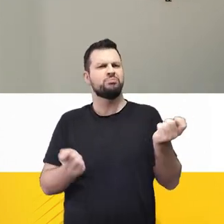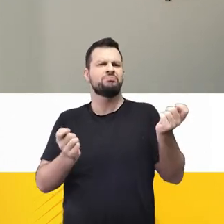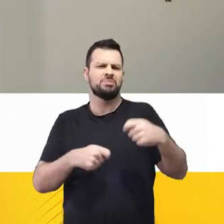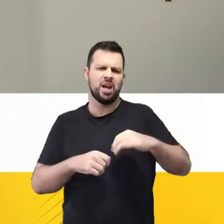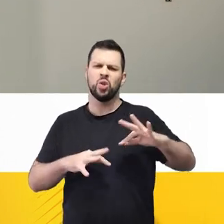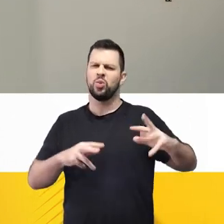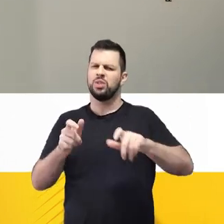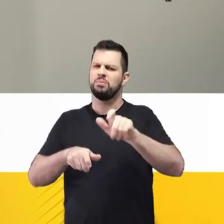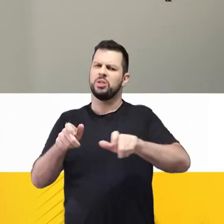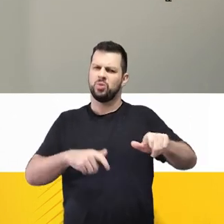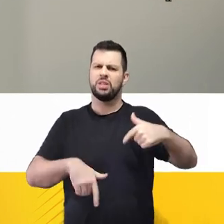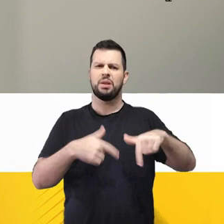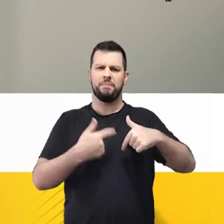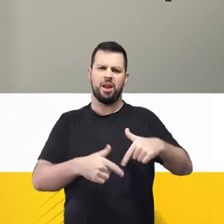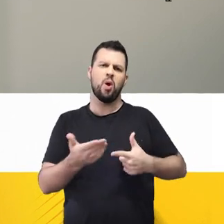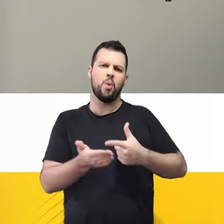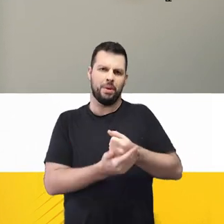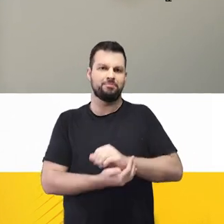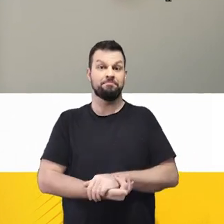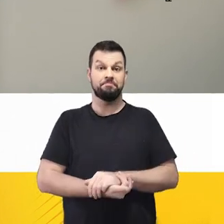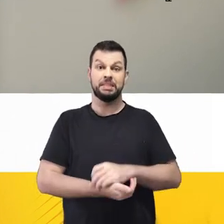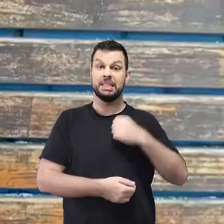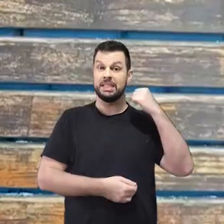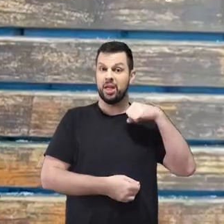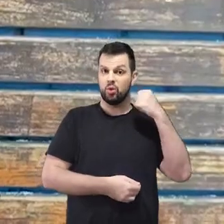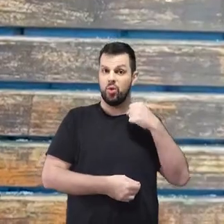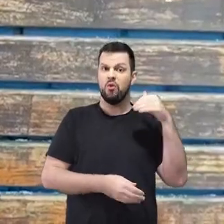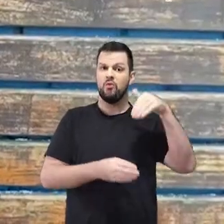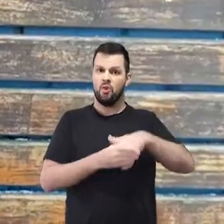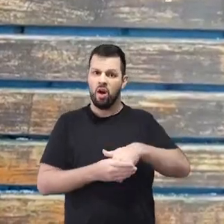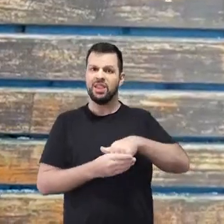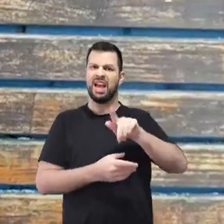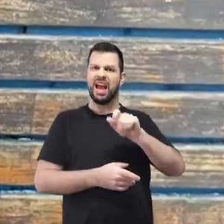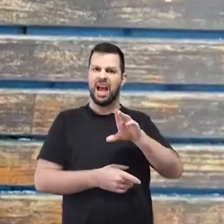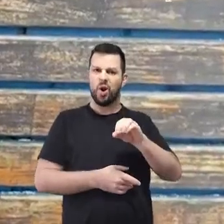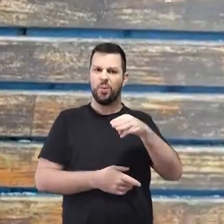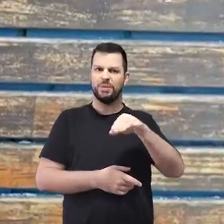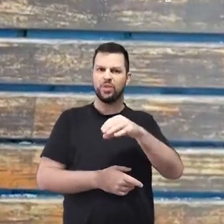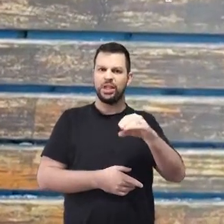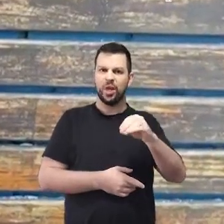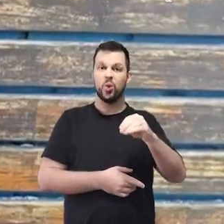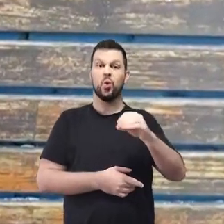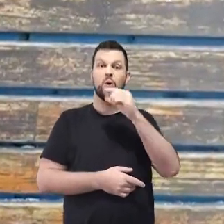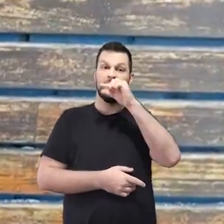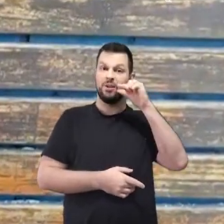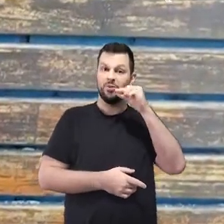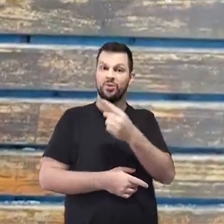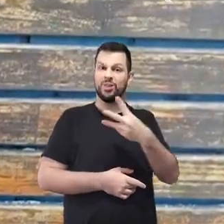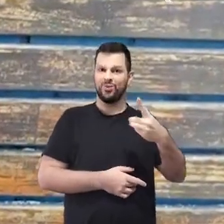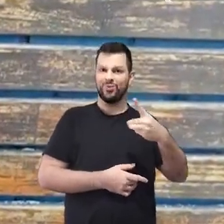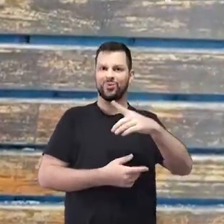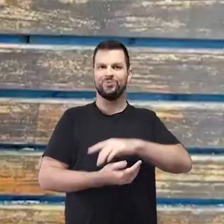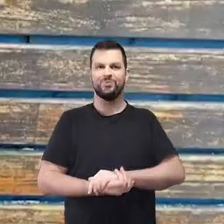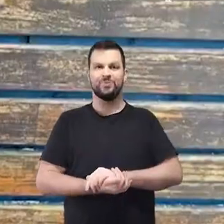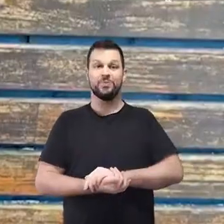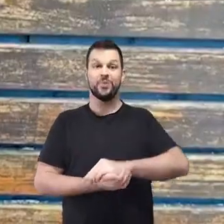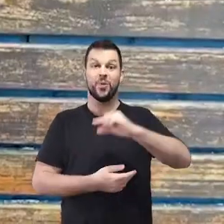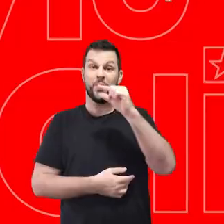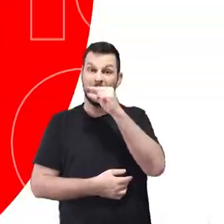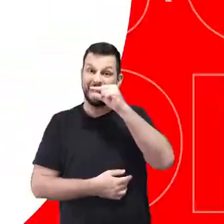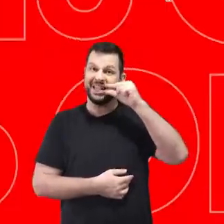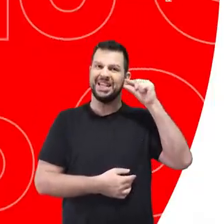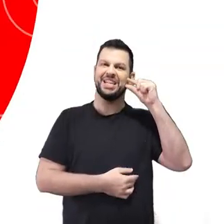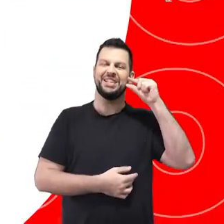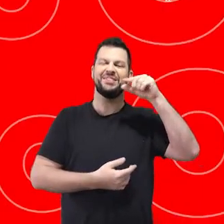e com preço que caiba no bolso do trabalhador. Para Senador, vote no Galo Missioneiro. Olívio Dutra, 131.